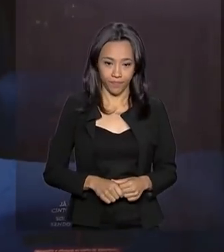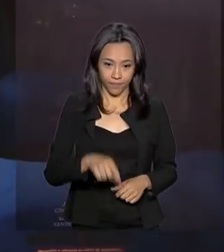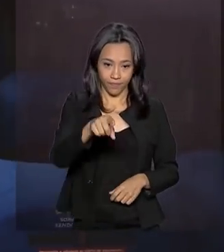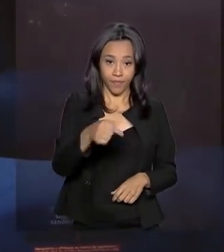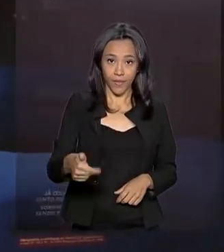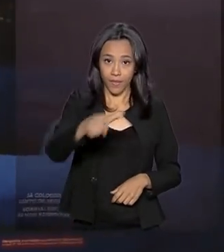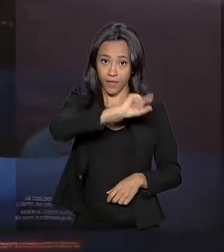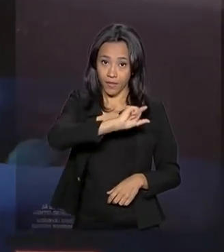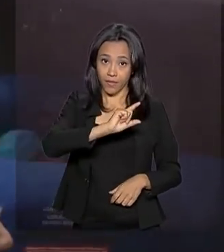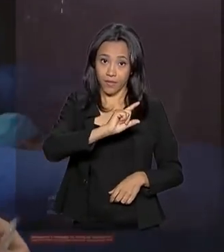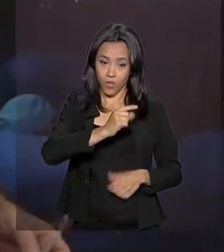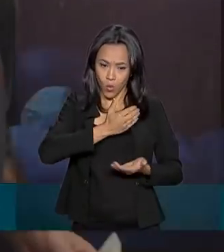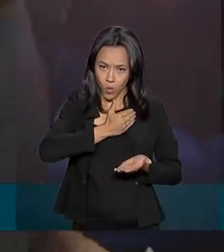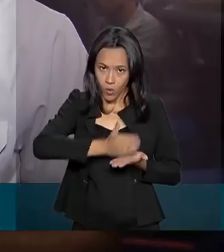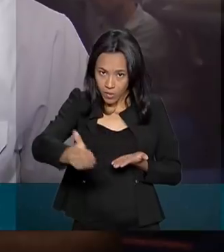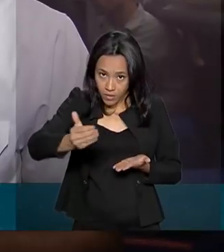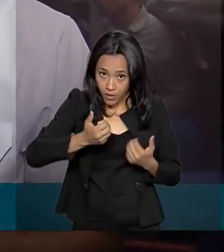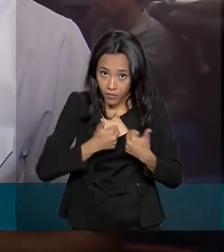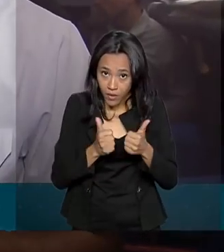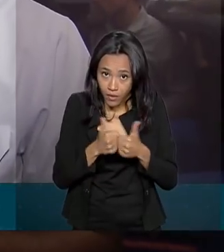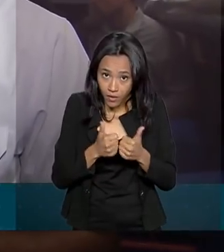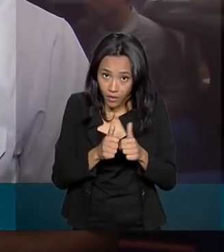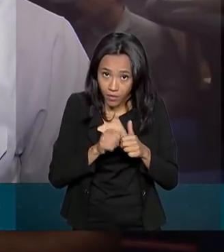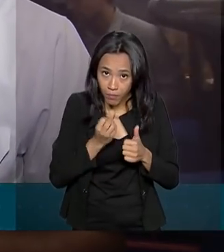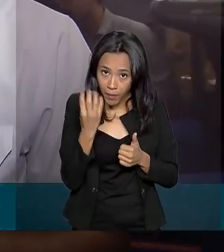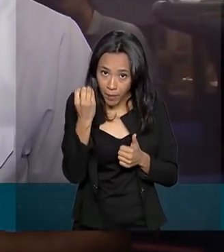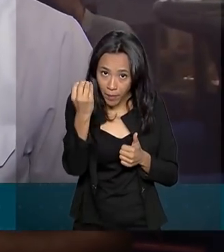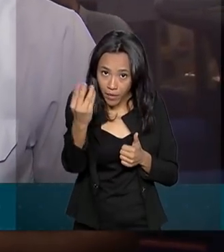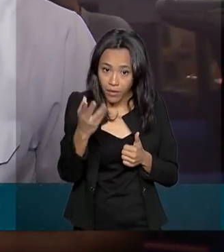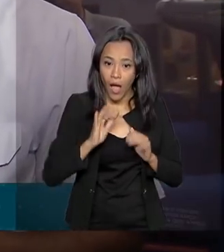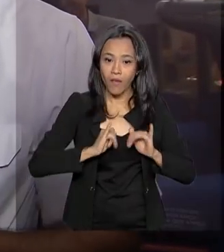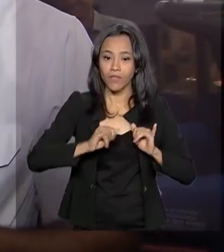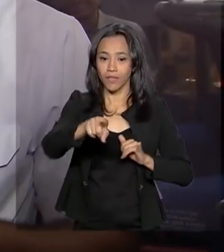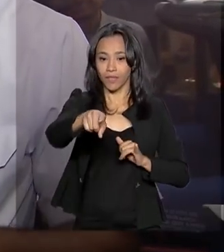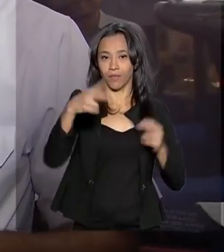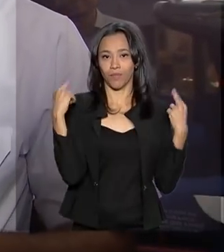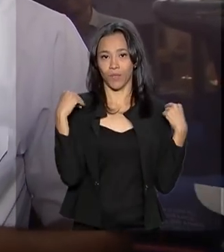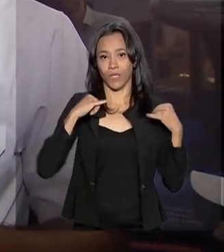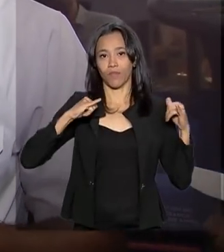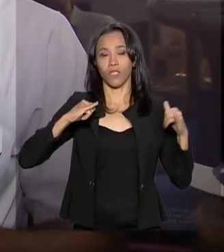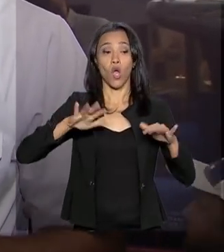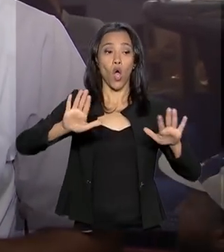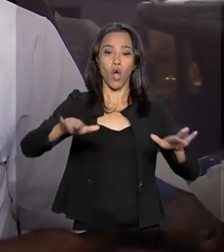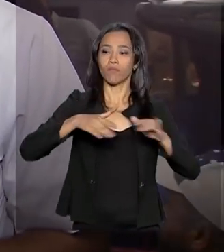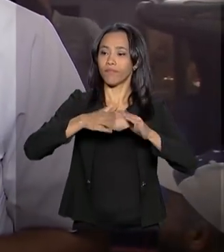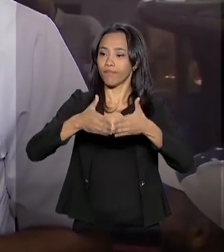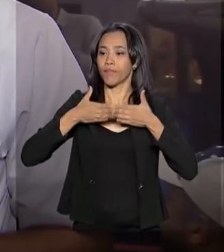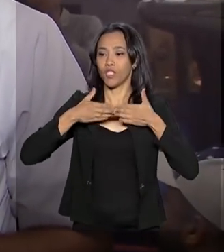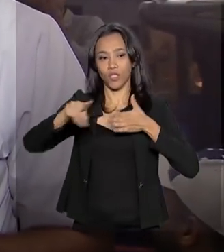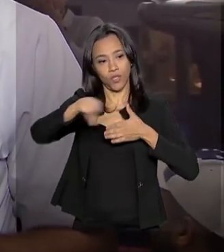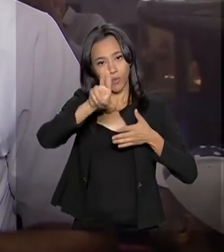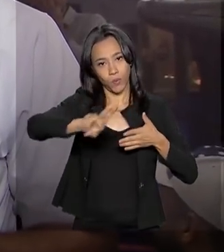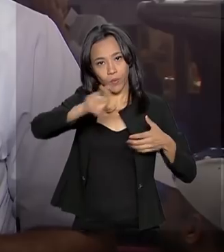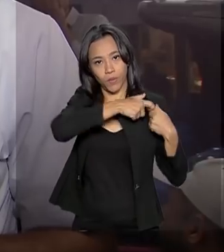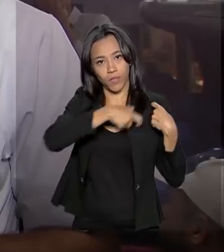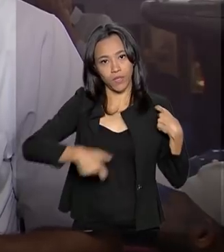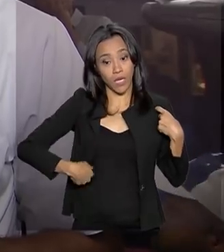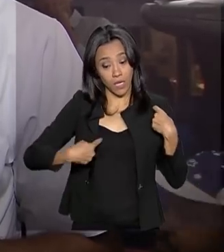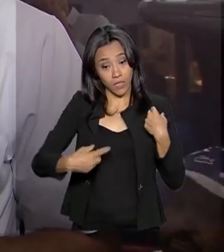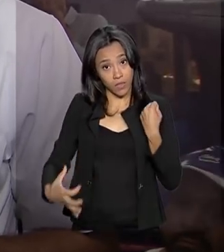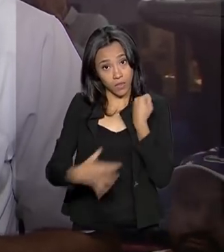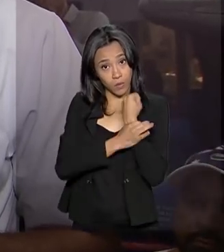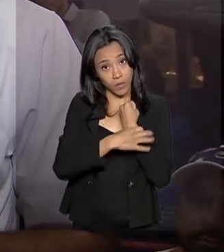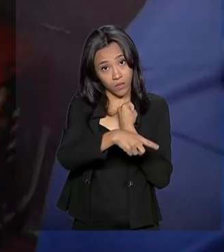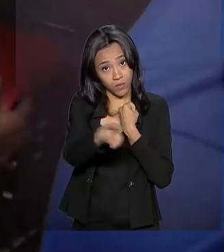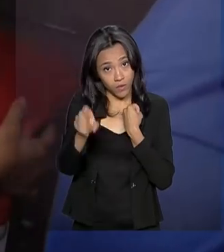Antes da viagem começar, o motorista dá o recado. A gente pede a gentileza que use o cinto de segurança, pois é um item da segurança de